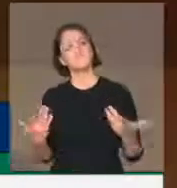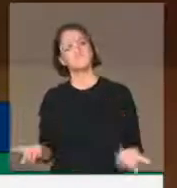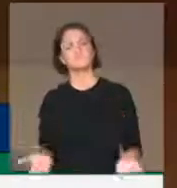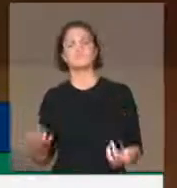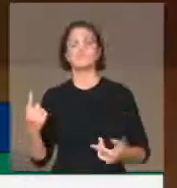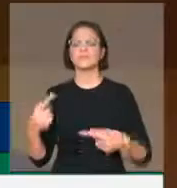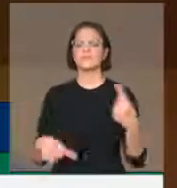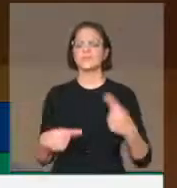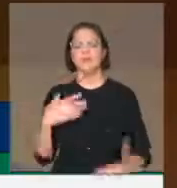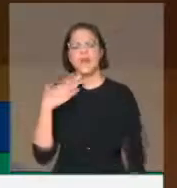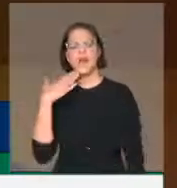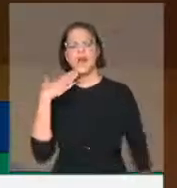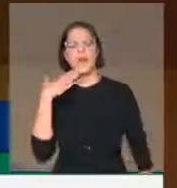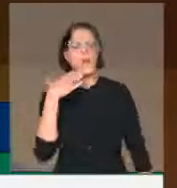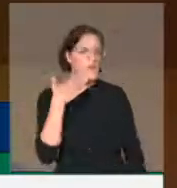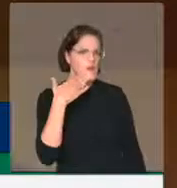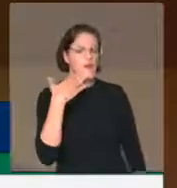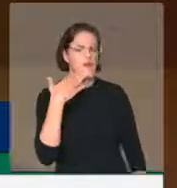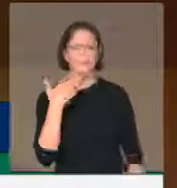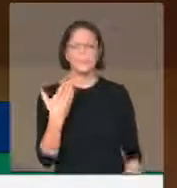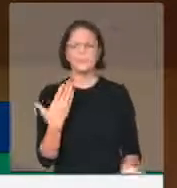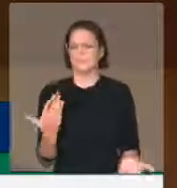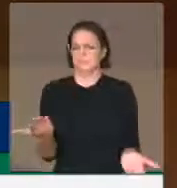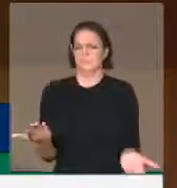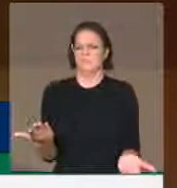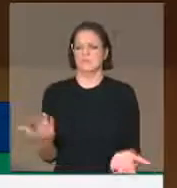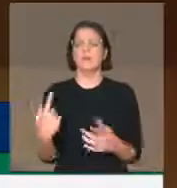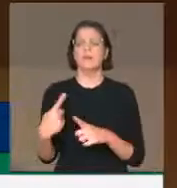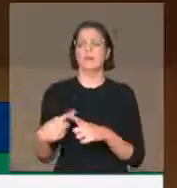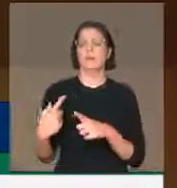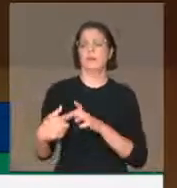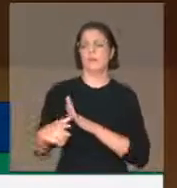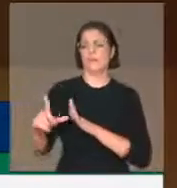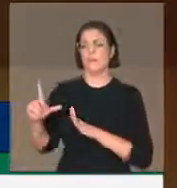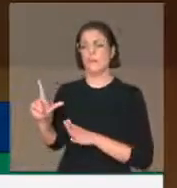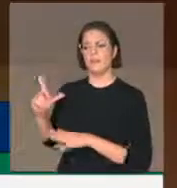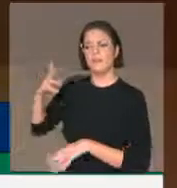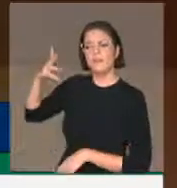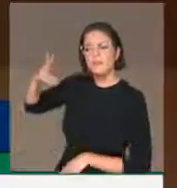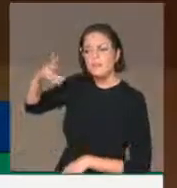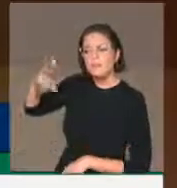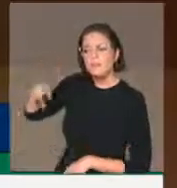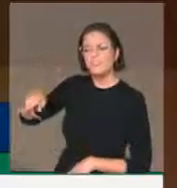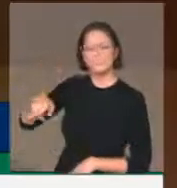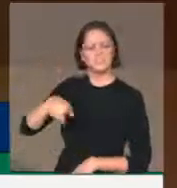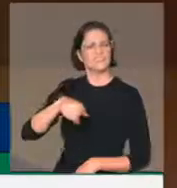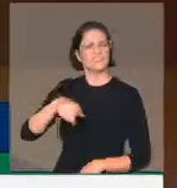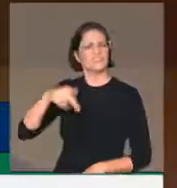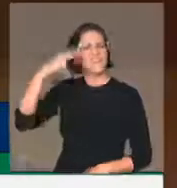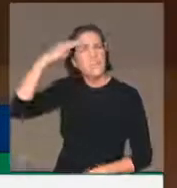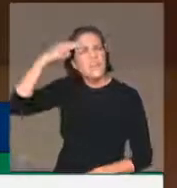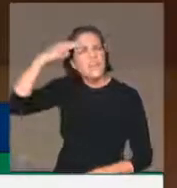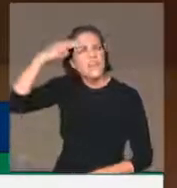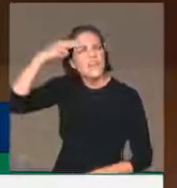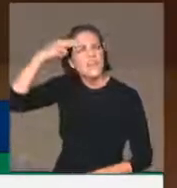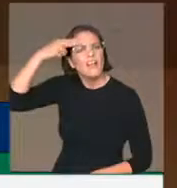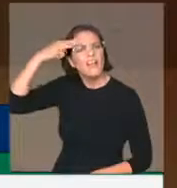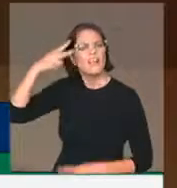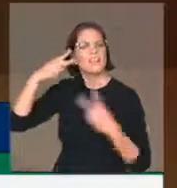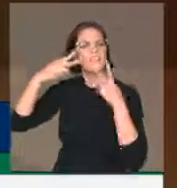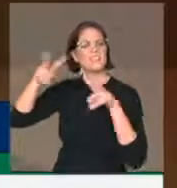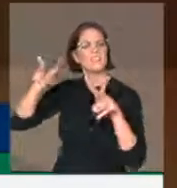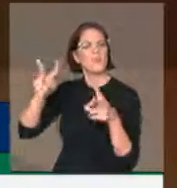uma forma torta, porque vários colegas que me antecederam partem de uma ilusão, de uma visão